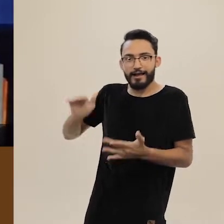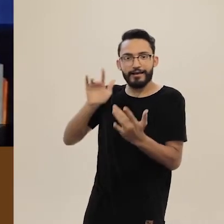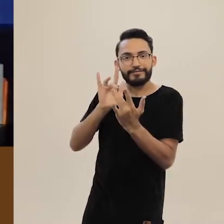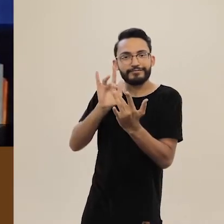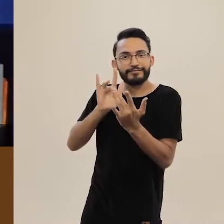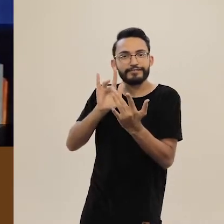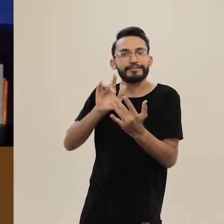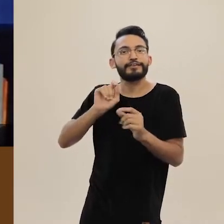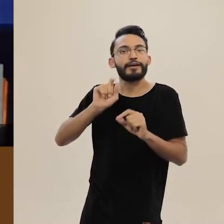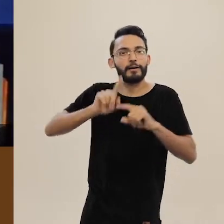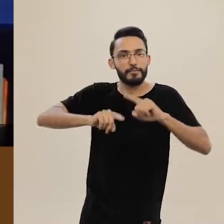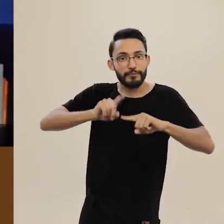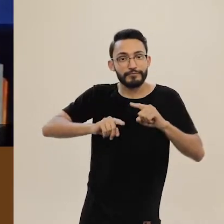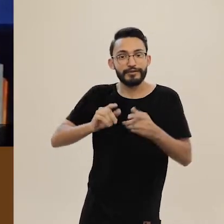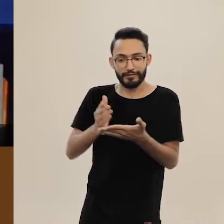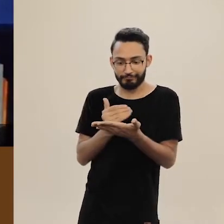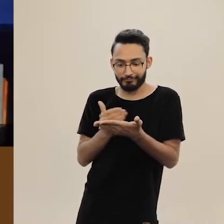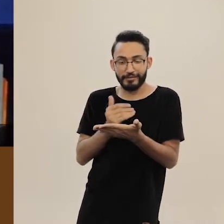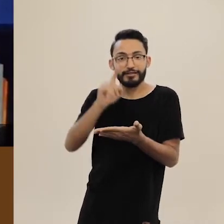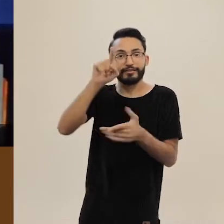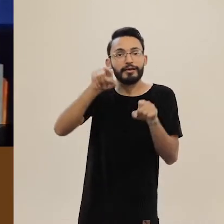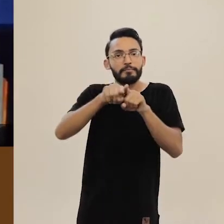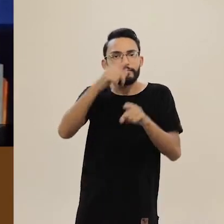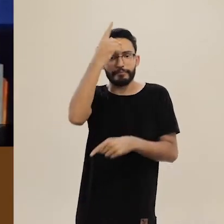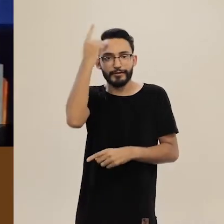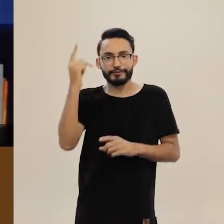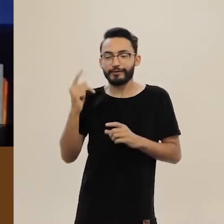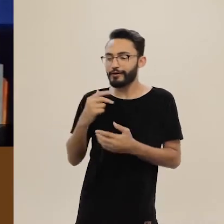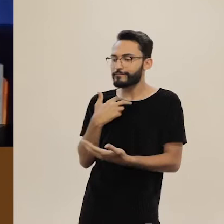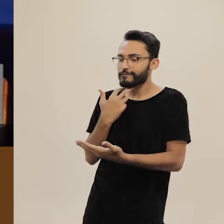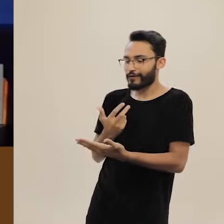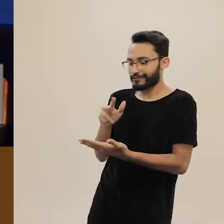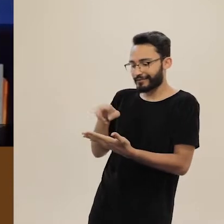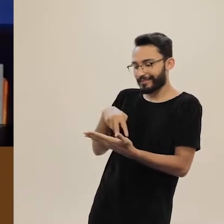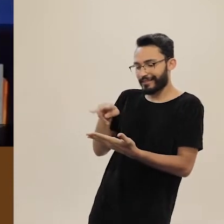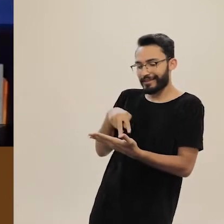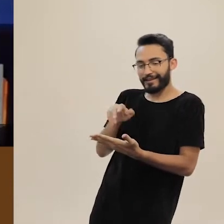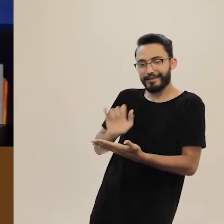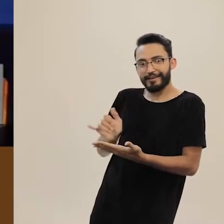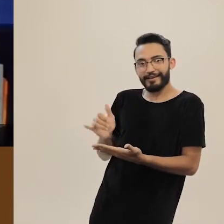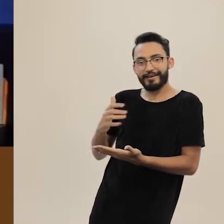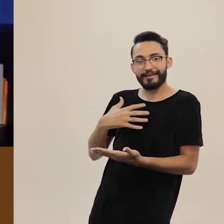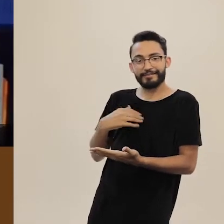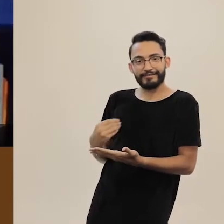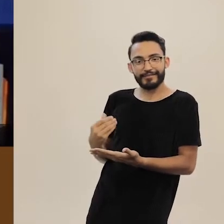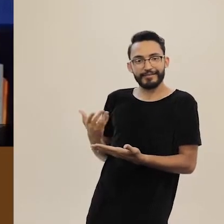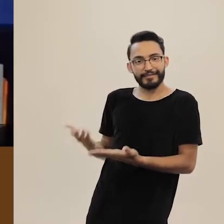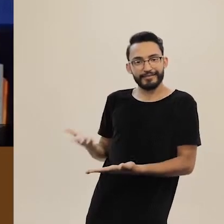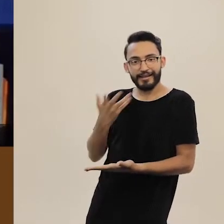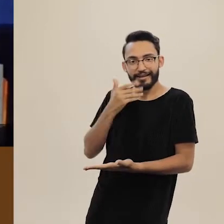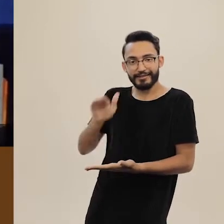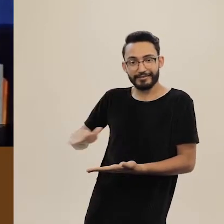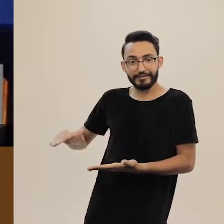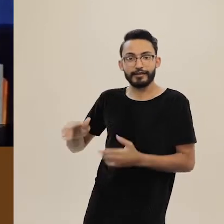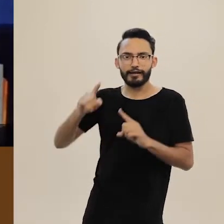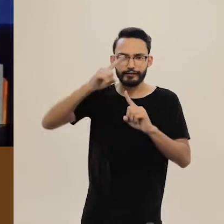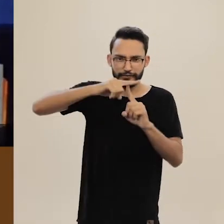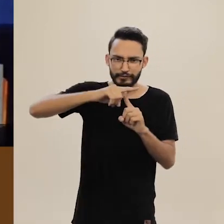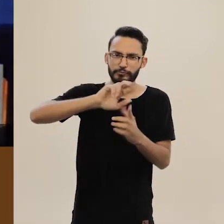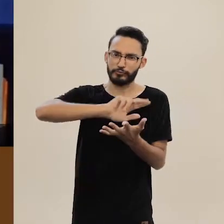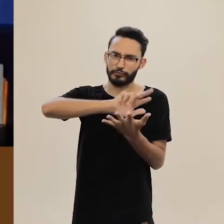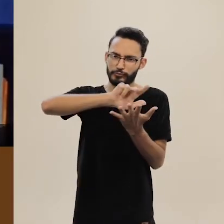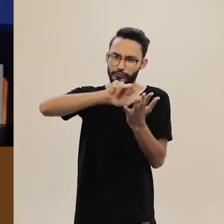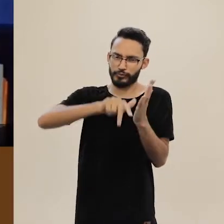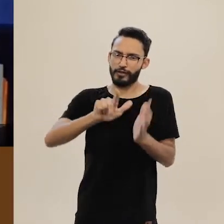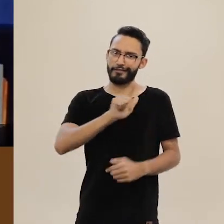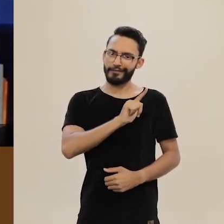relação afetiva com o objeto e também com a pessoa que lê. E, para compreendermos a importância de todos esses tipos de